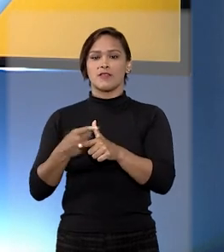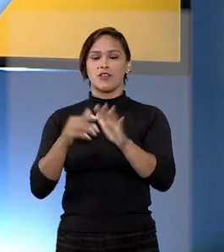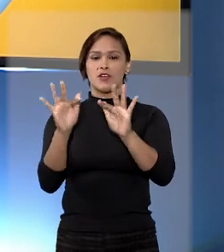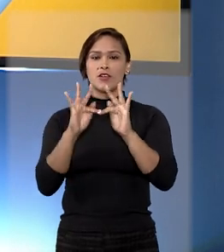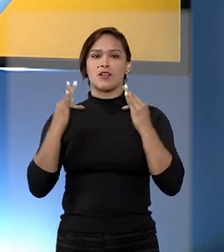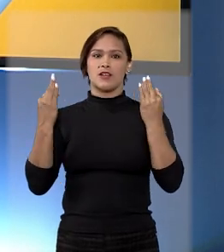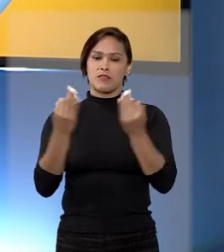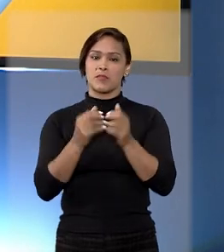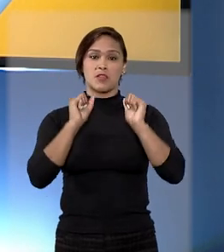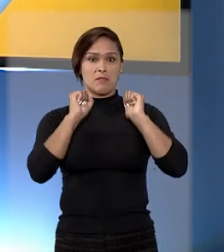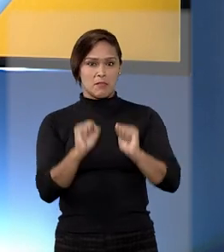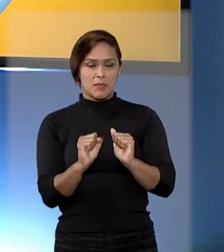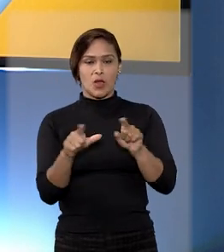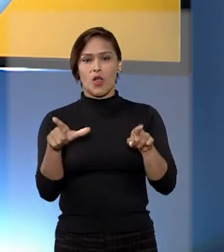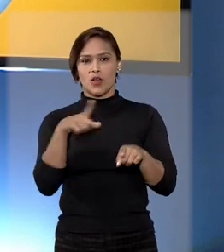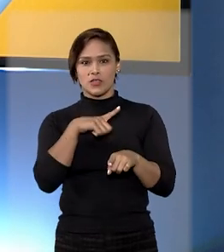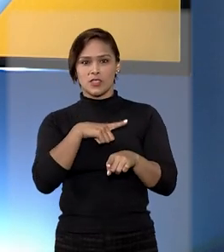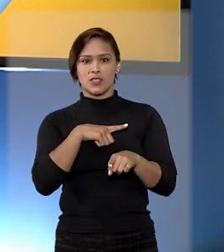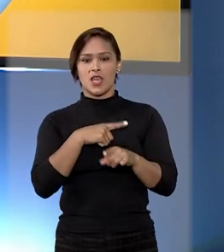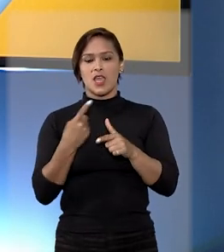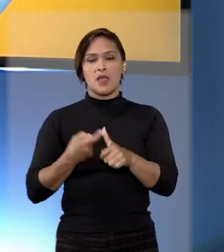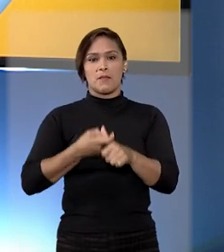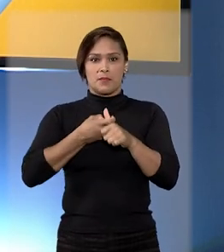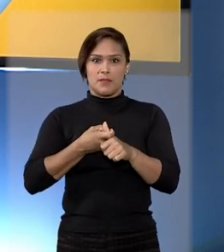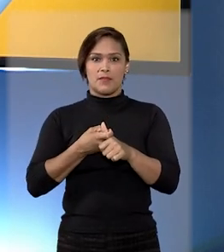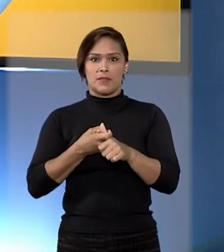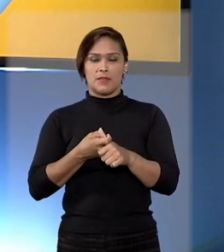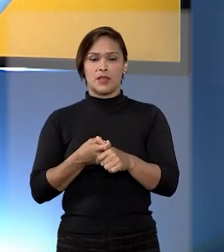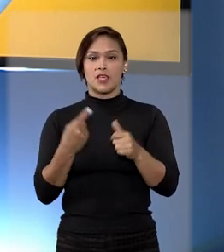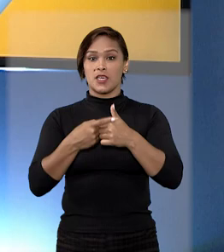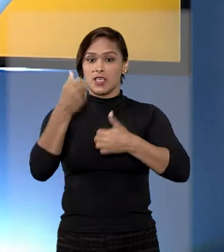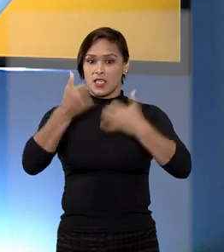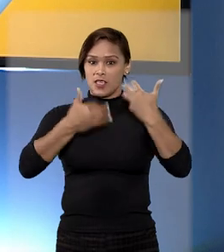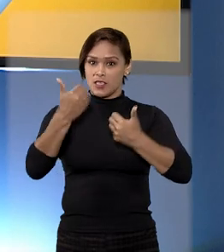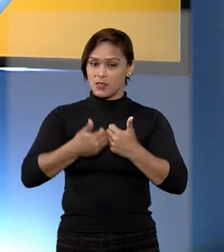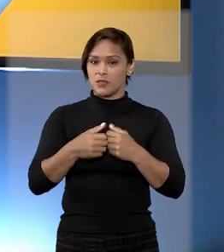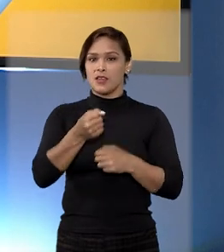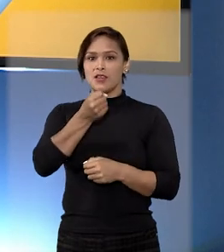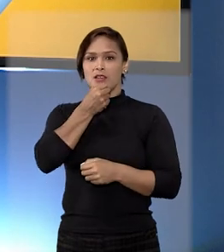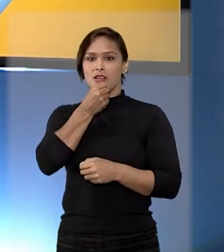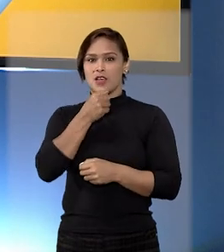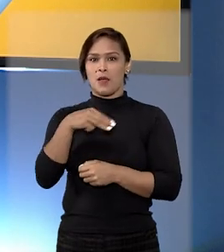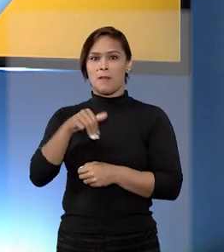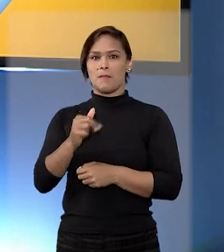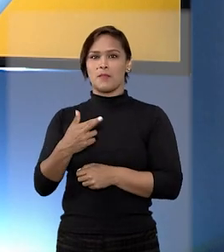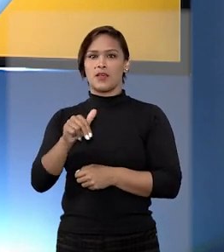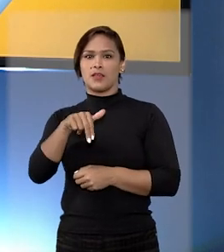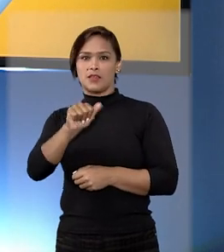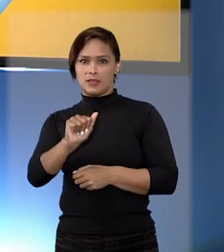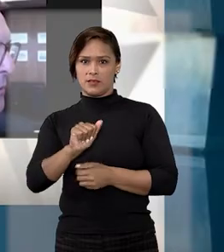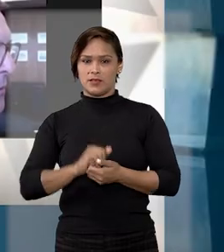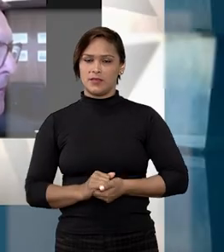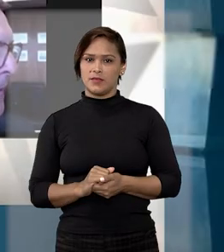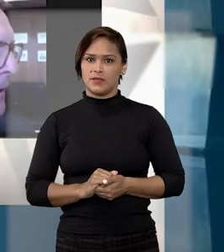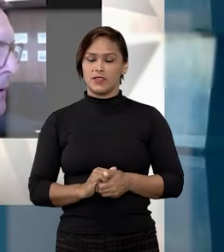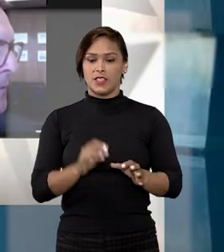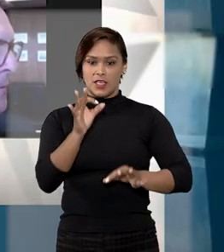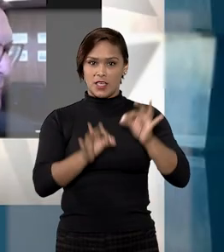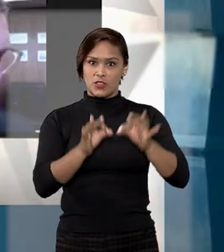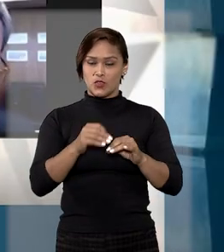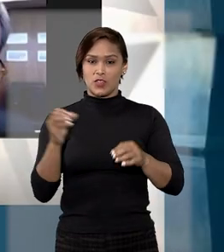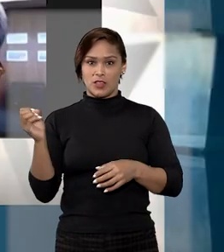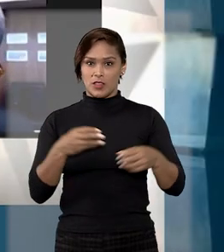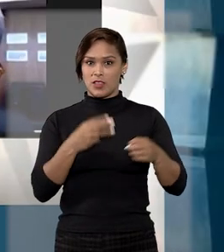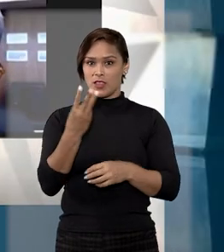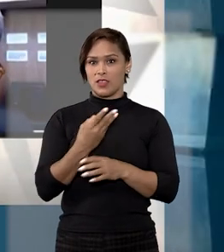família pode ser considerado empenhorável. Quem explica é a repórter Marina Campos. Em julgamento